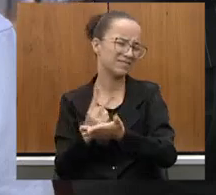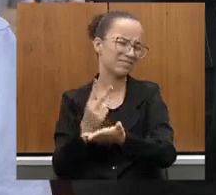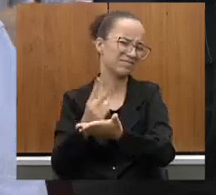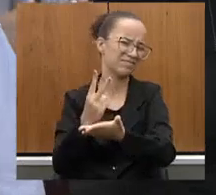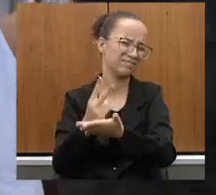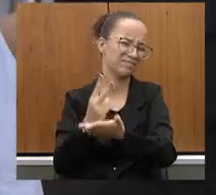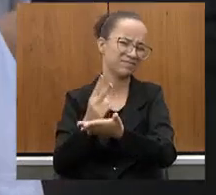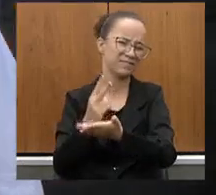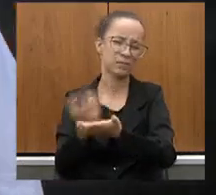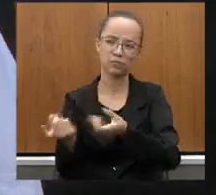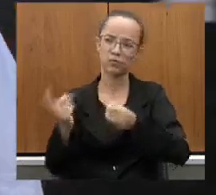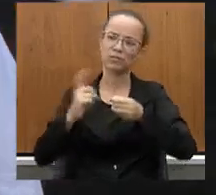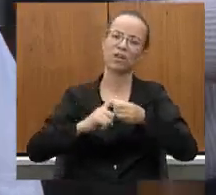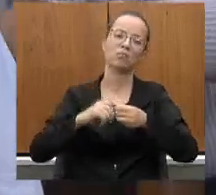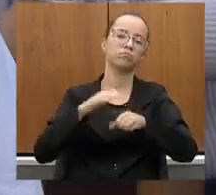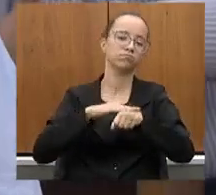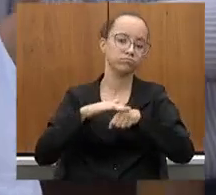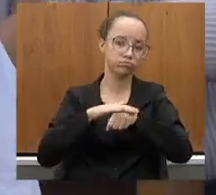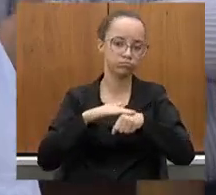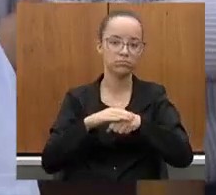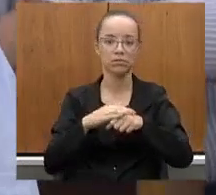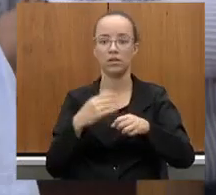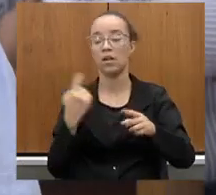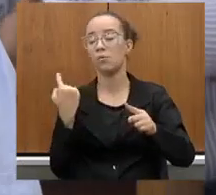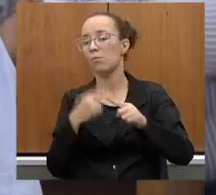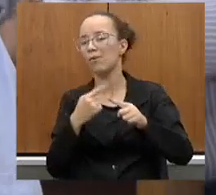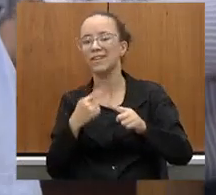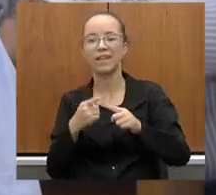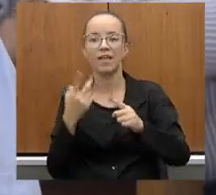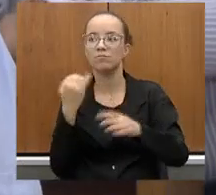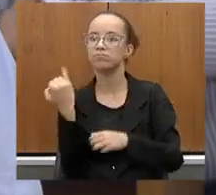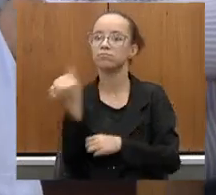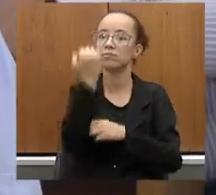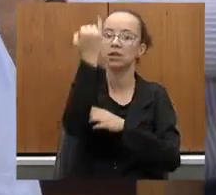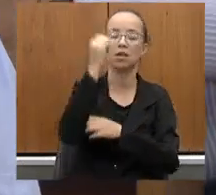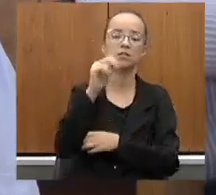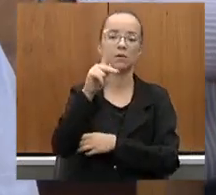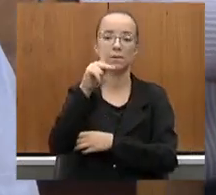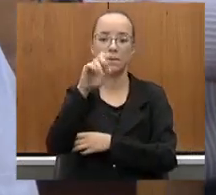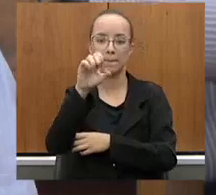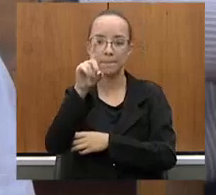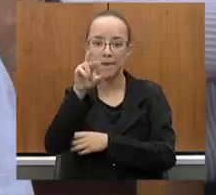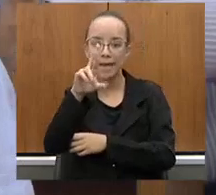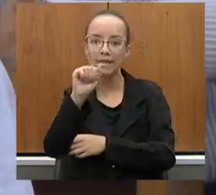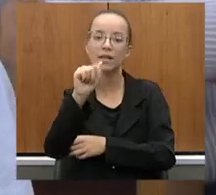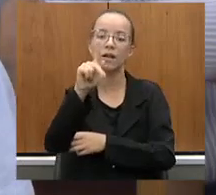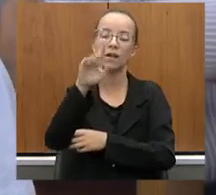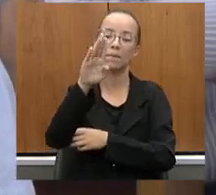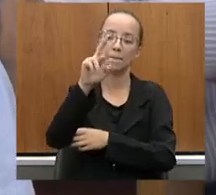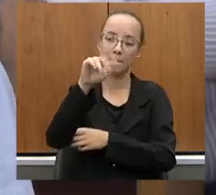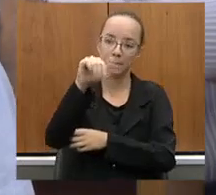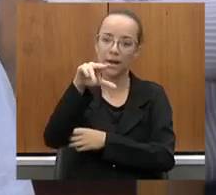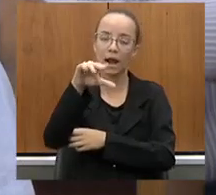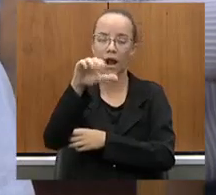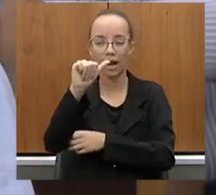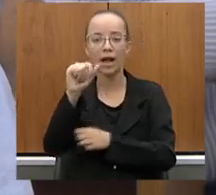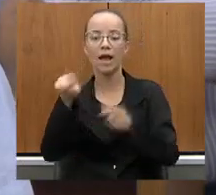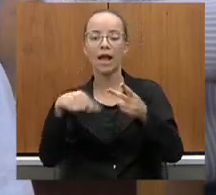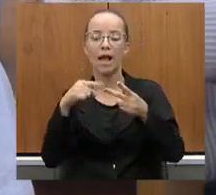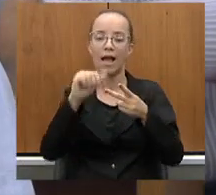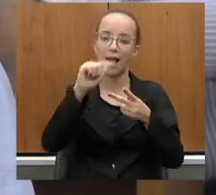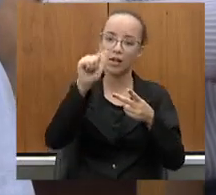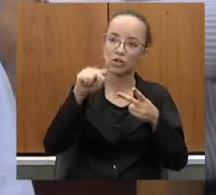ponto, a gente sabe que é uma ligação fundamental, Pedra Branca, Pedra Azul, a gente tem tentado fazer ali,